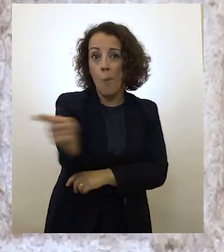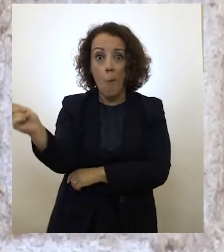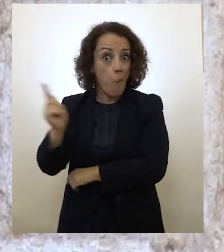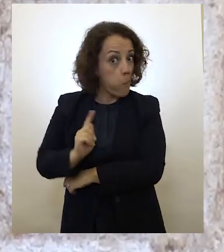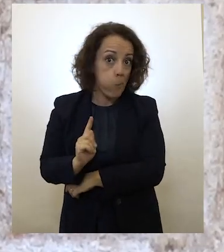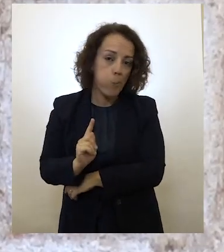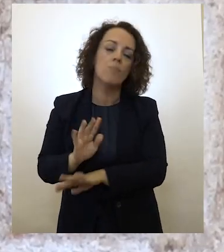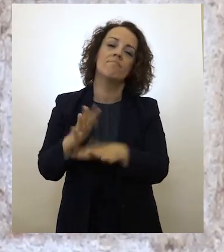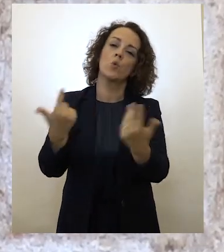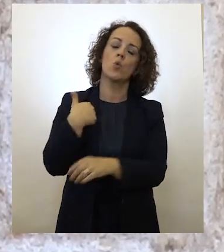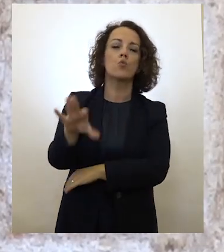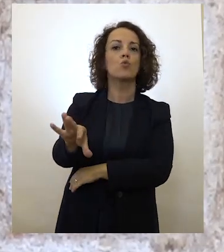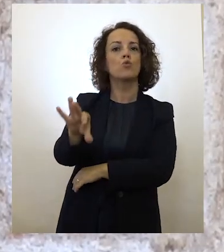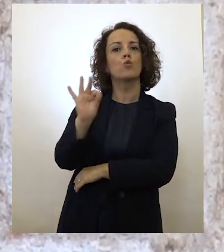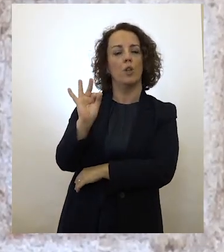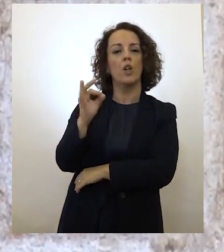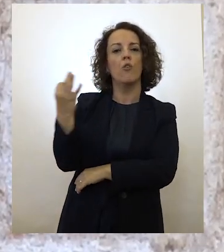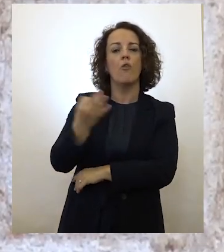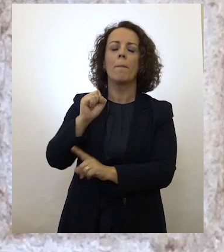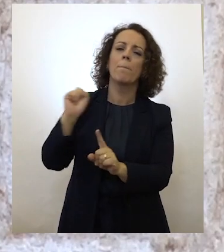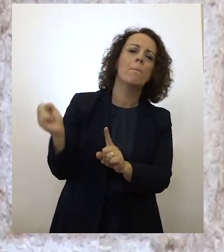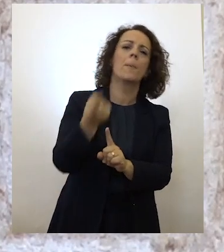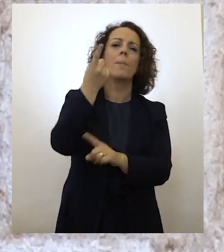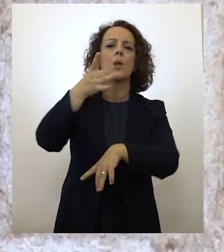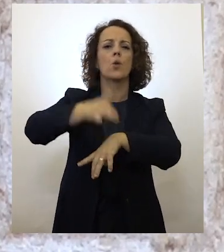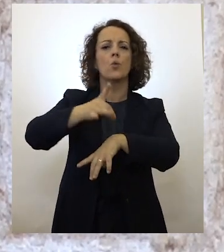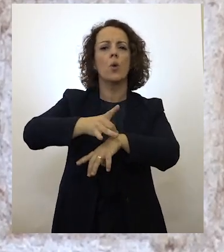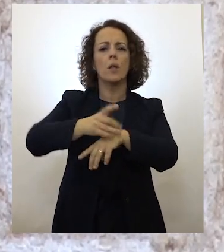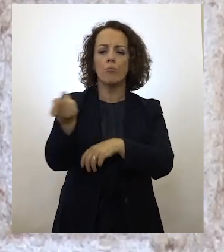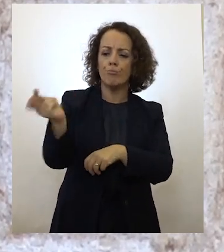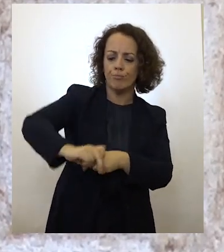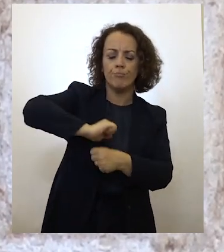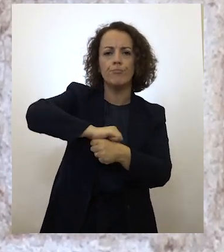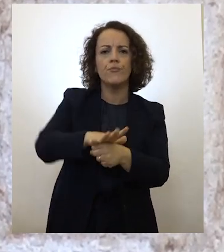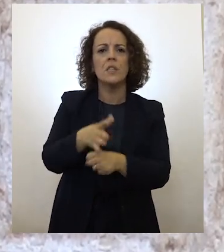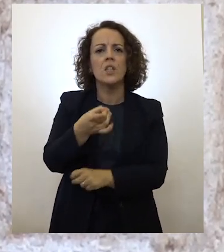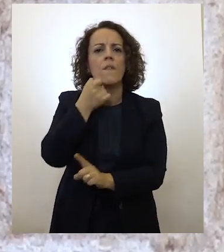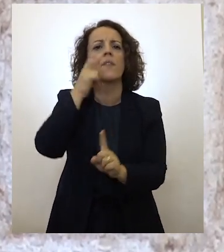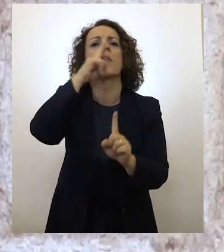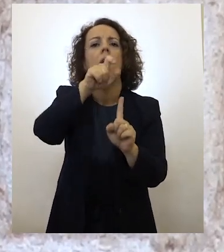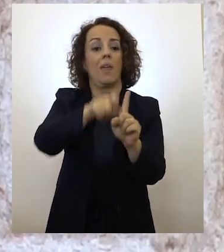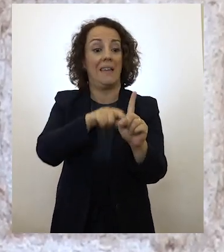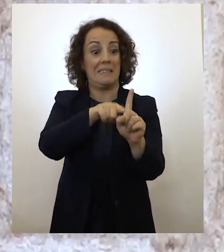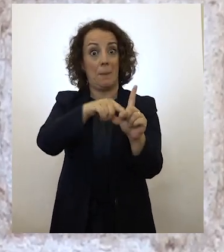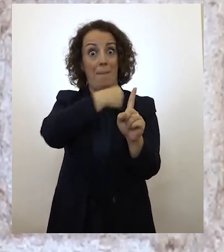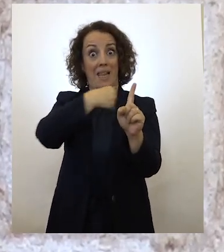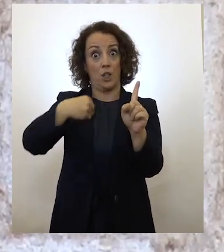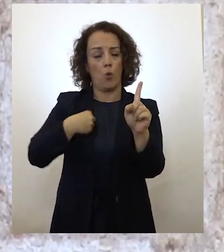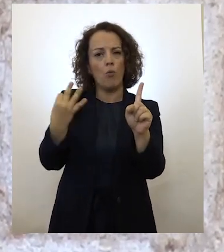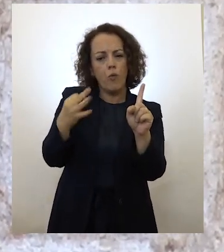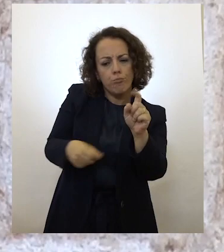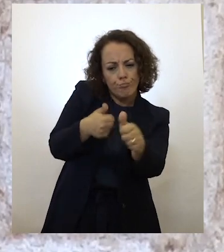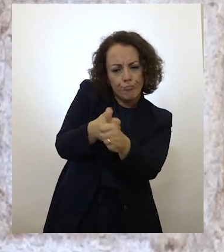escolhi os que trataram o primeiro doente com Covid-19. O médico que